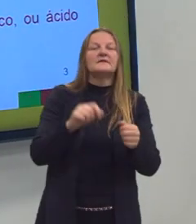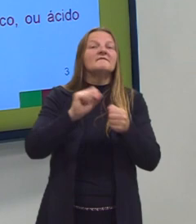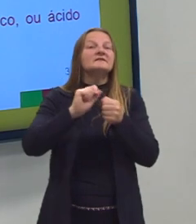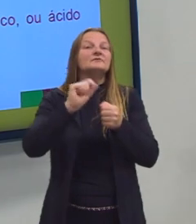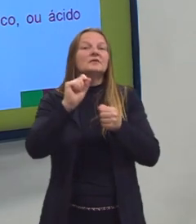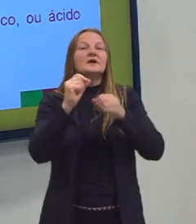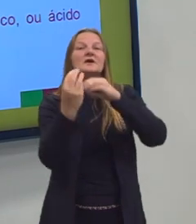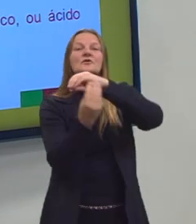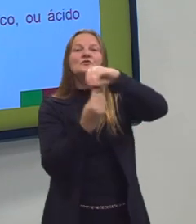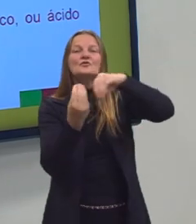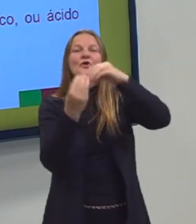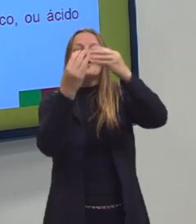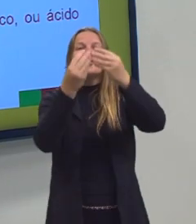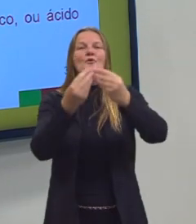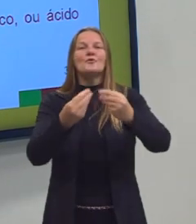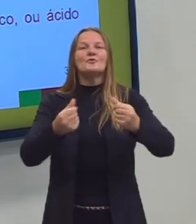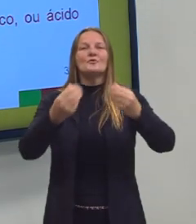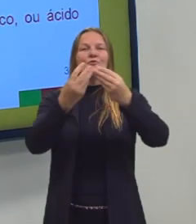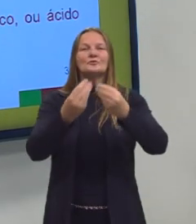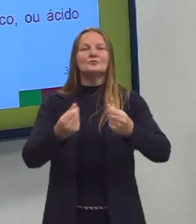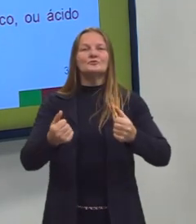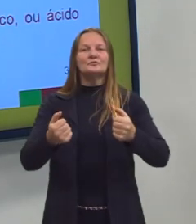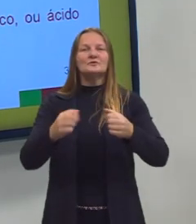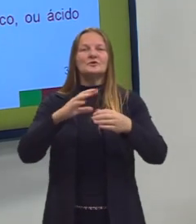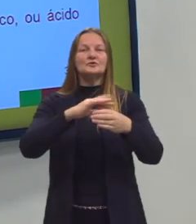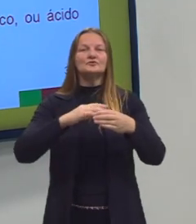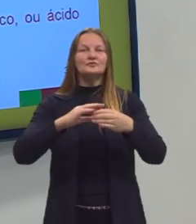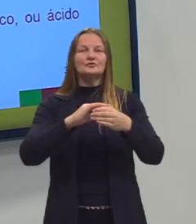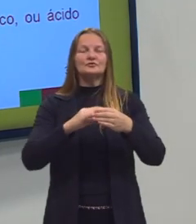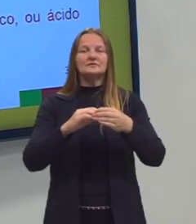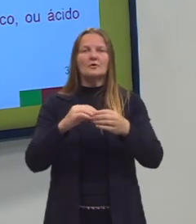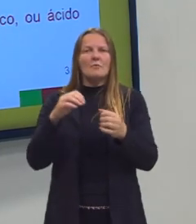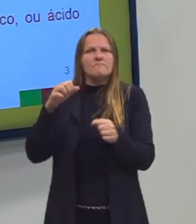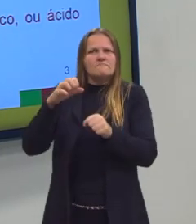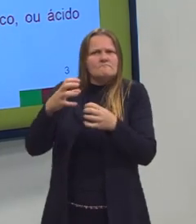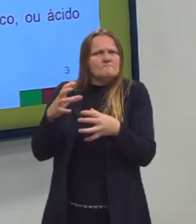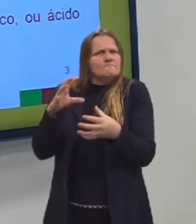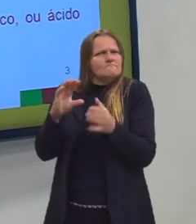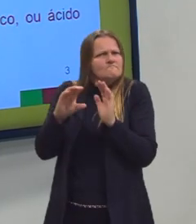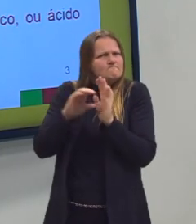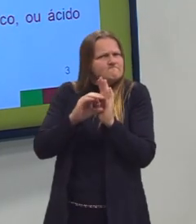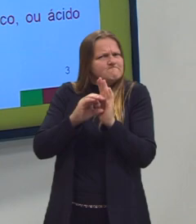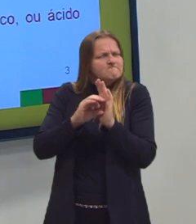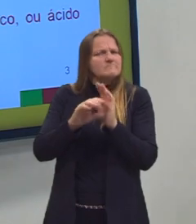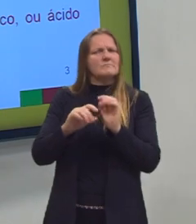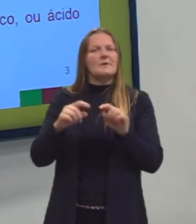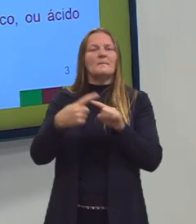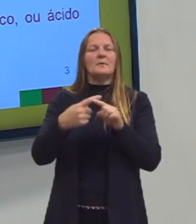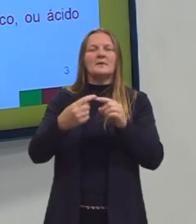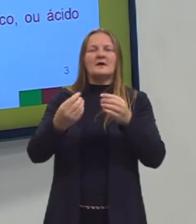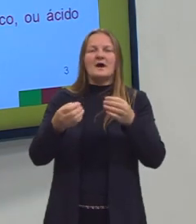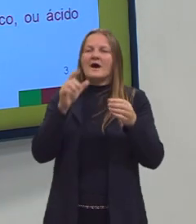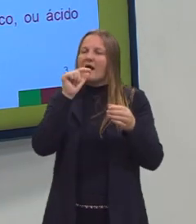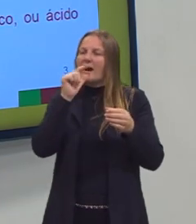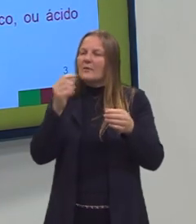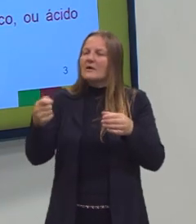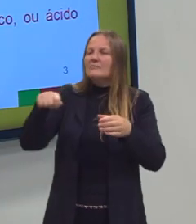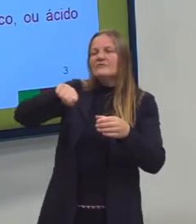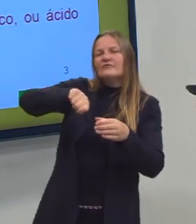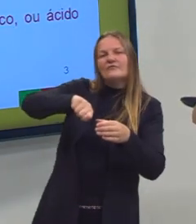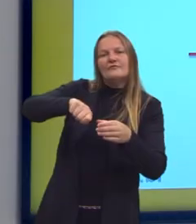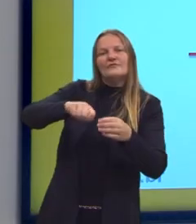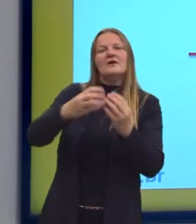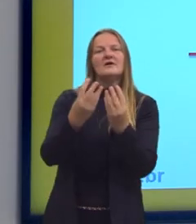fazendo é uma diluição de solução. A gente compra um produto concentrado e utiliza ele diluído na hora da limpeza.